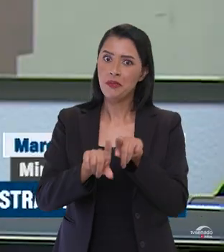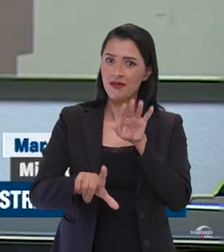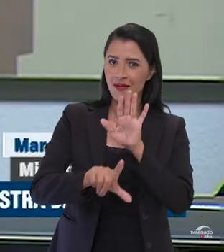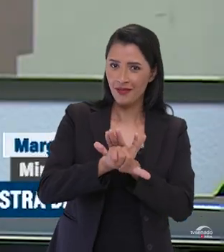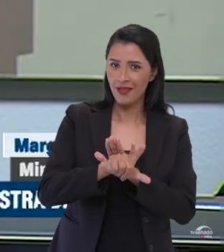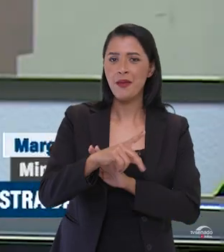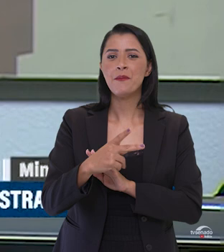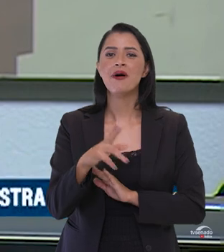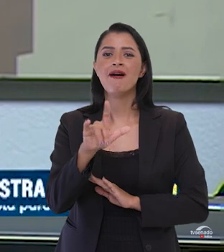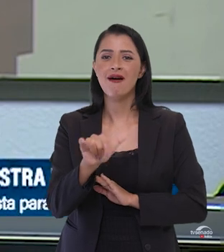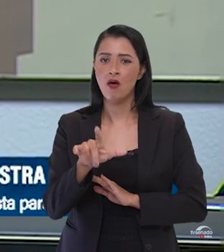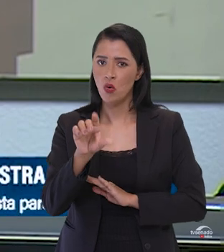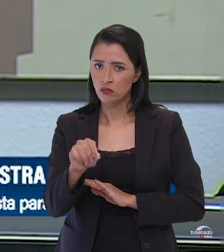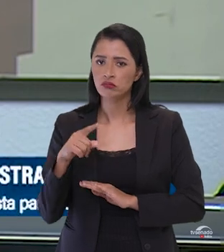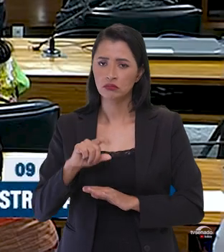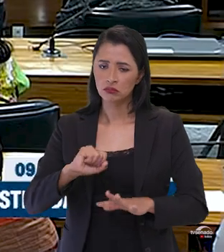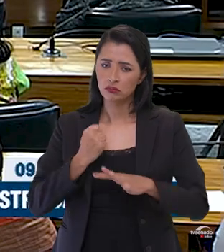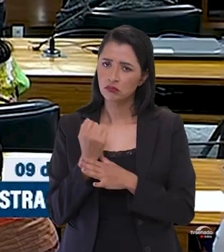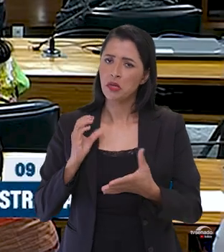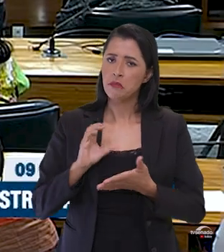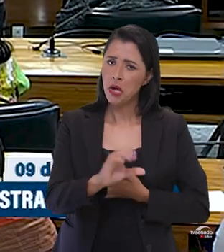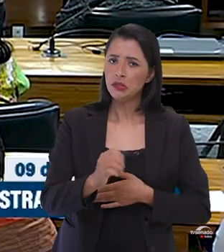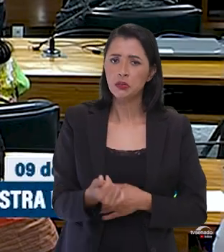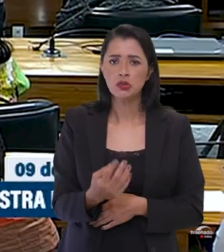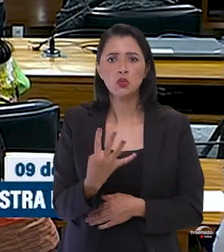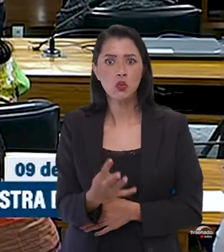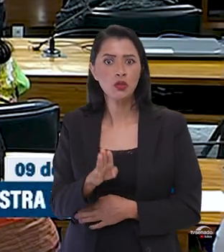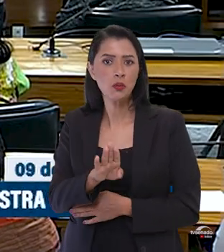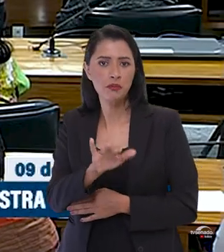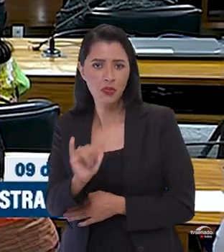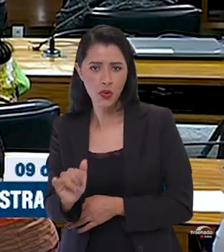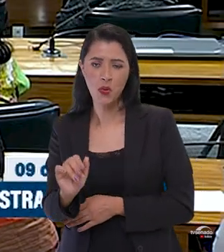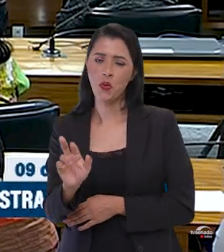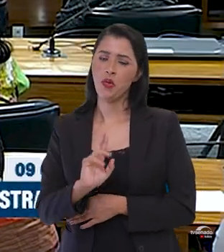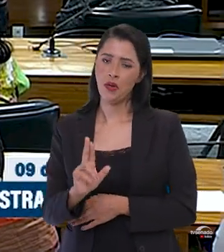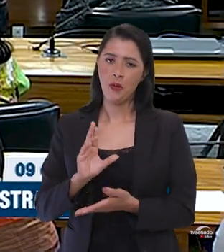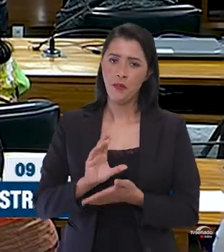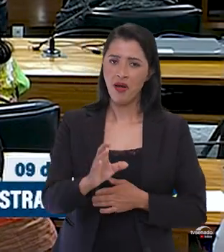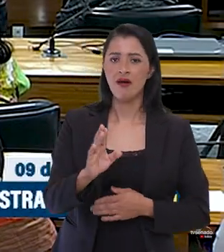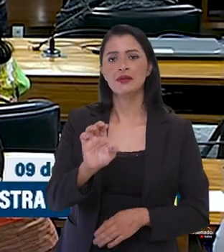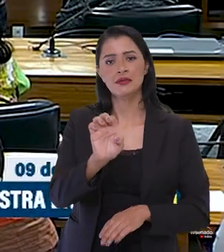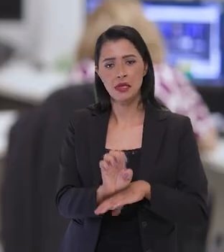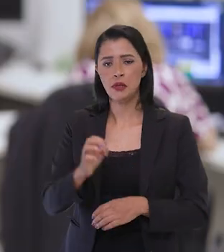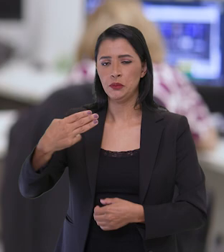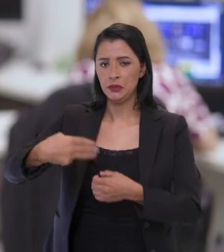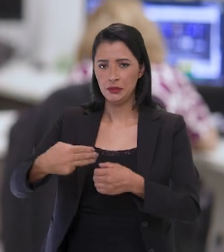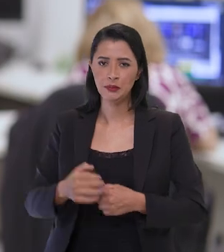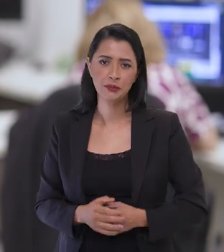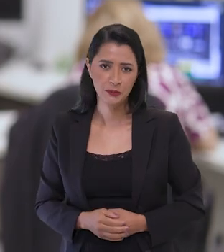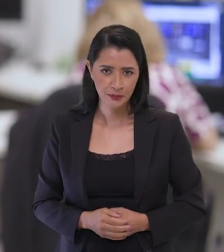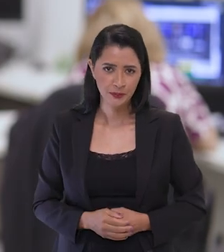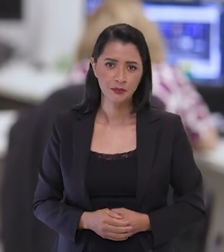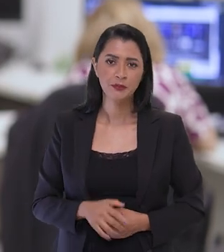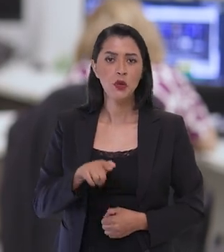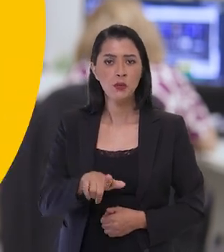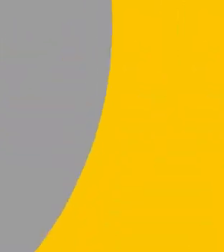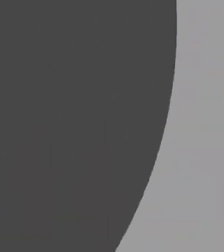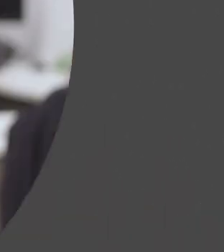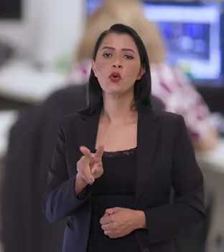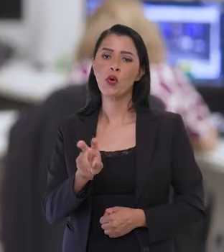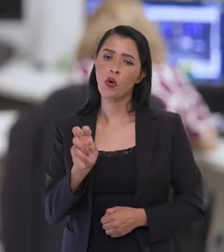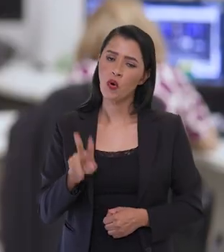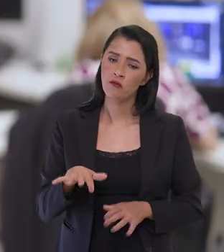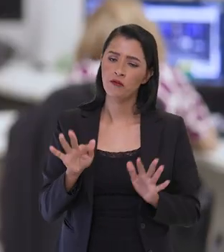E falou sobre a lei Paulo Gustavo, que garante repasso de quase 4 bilhões de reais para estados e municípios.